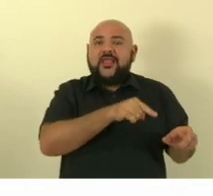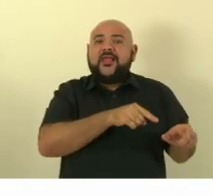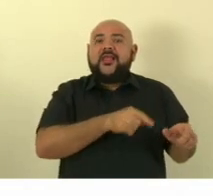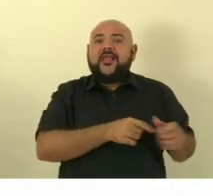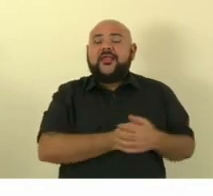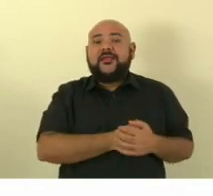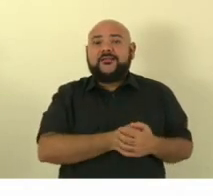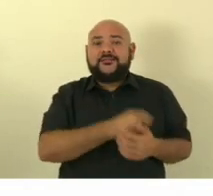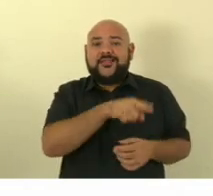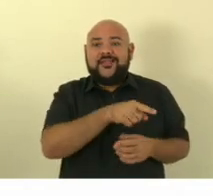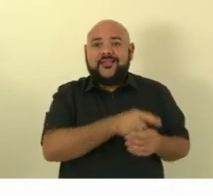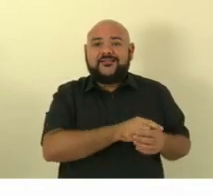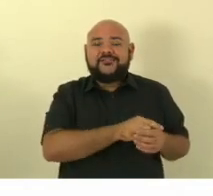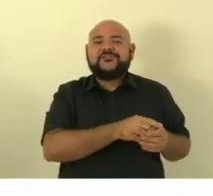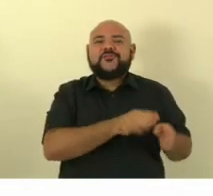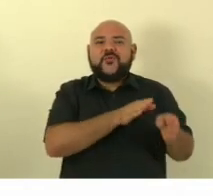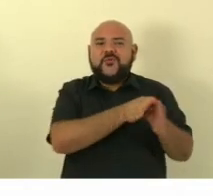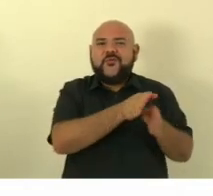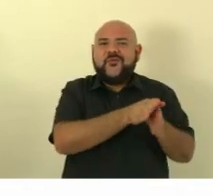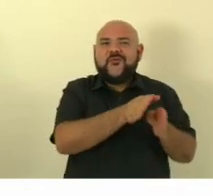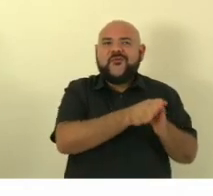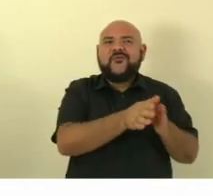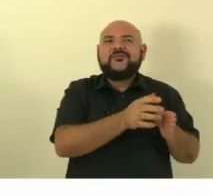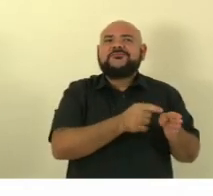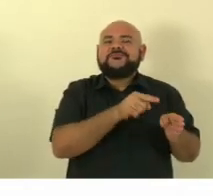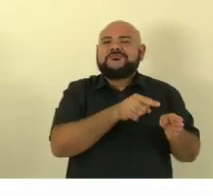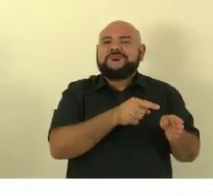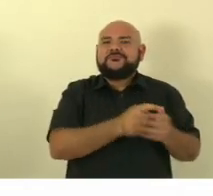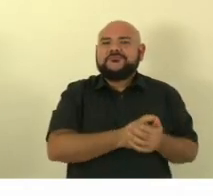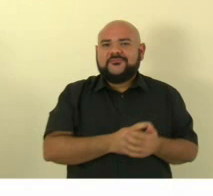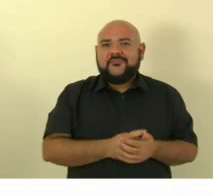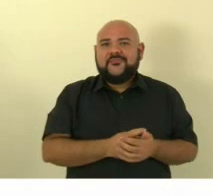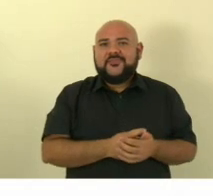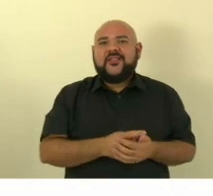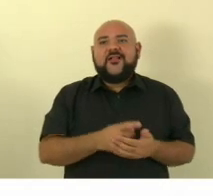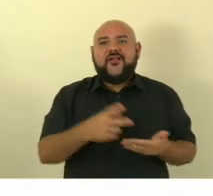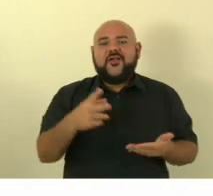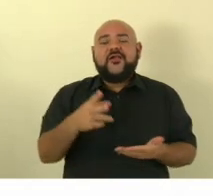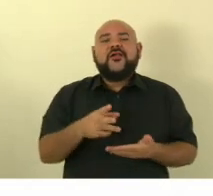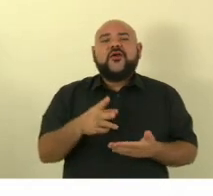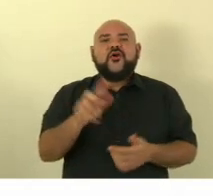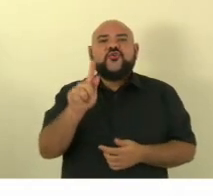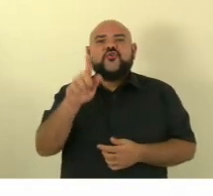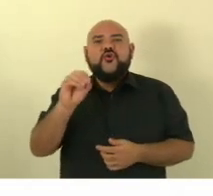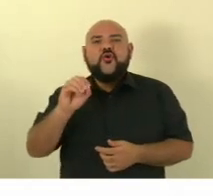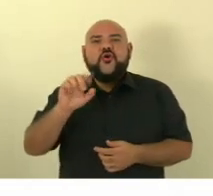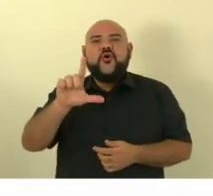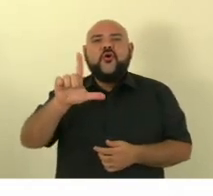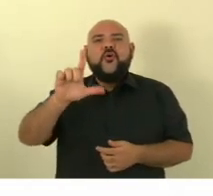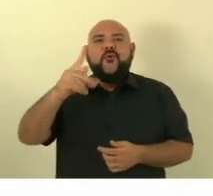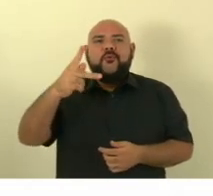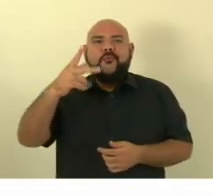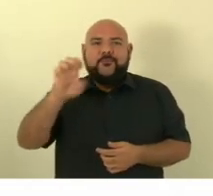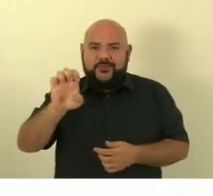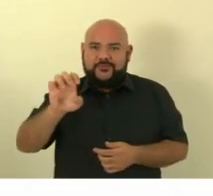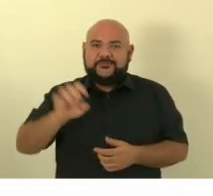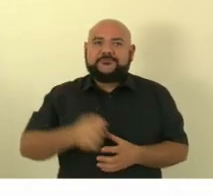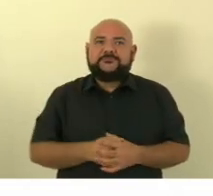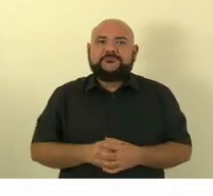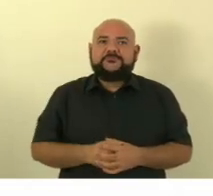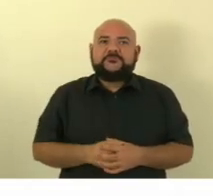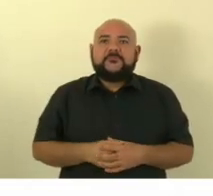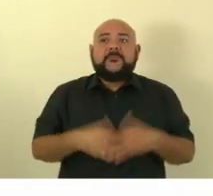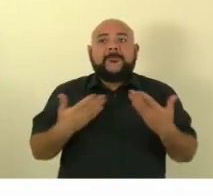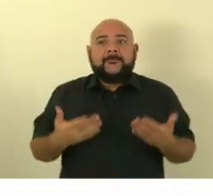golpe de Estado bem eu não sabia que Luli era deputado ou senador ele não está imbuído do artigo